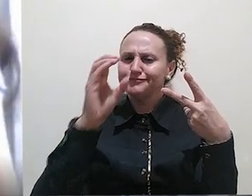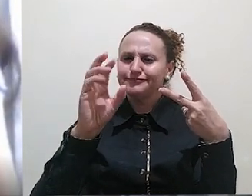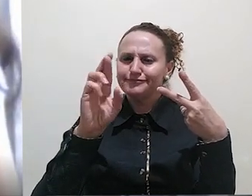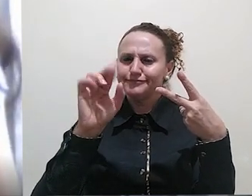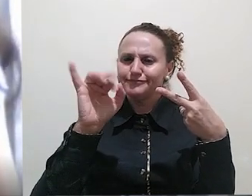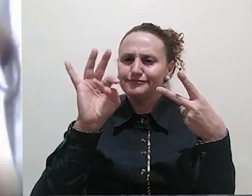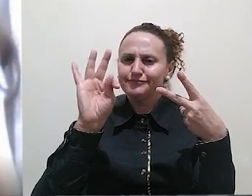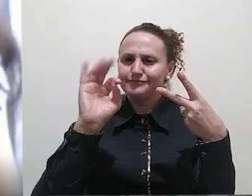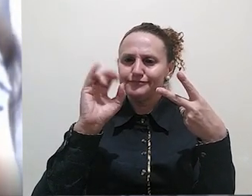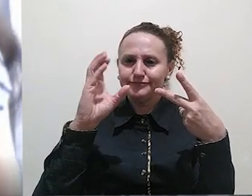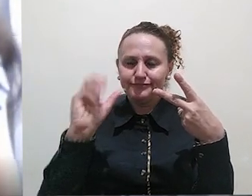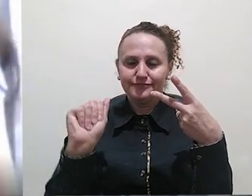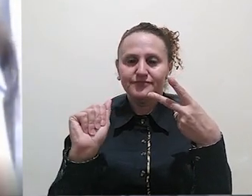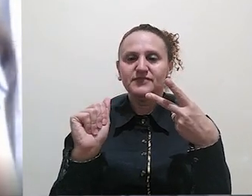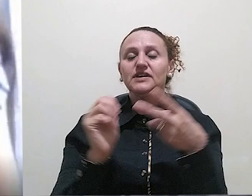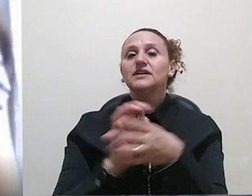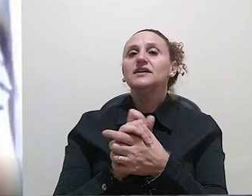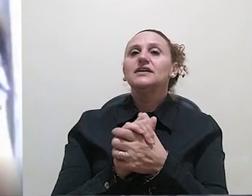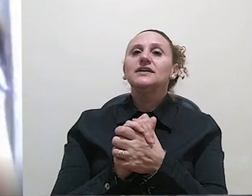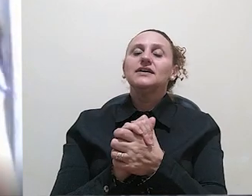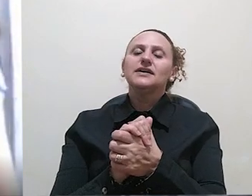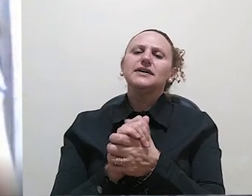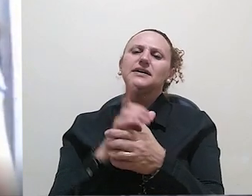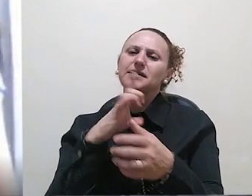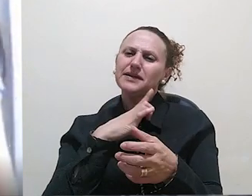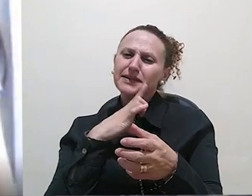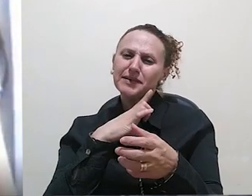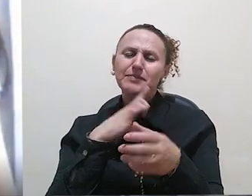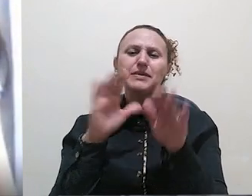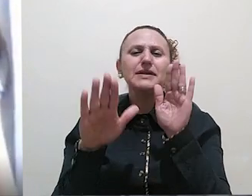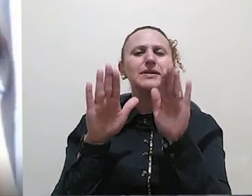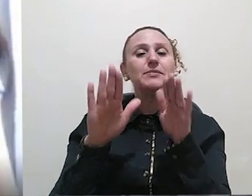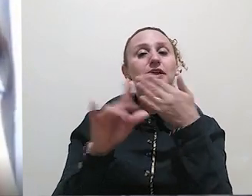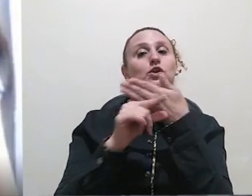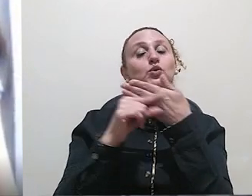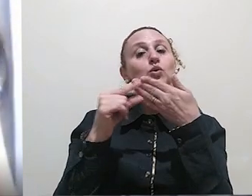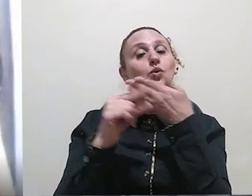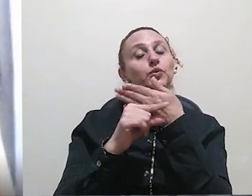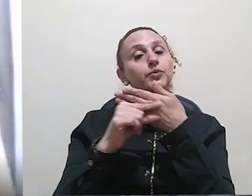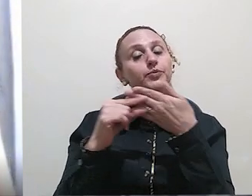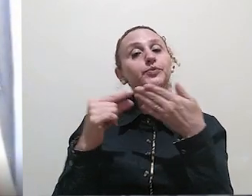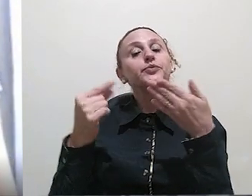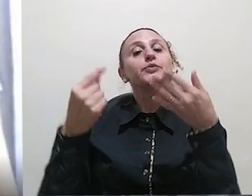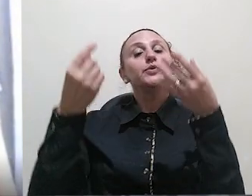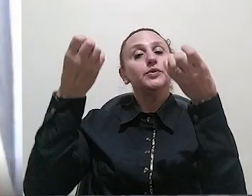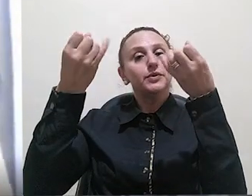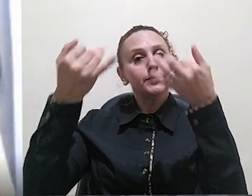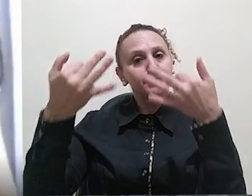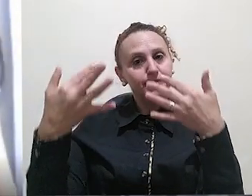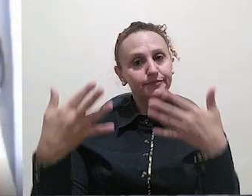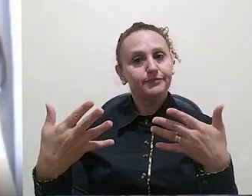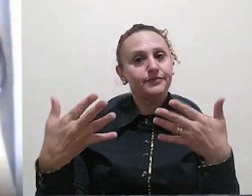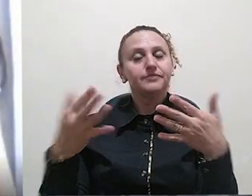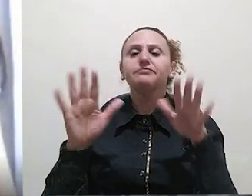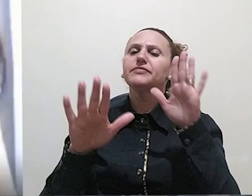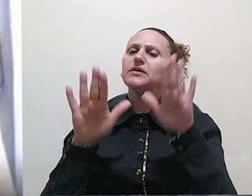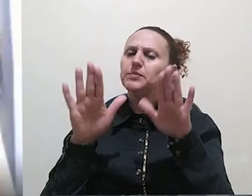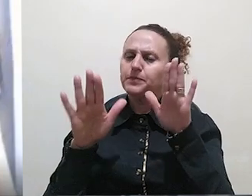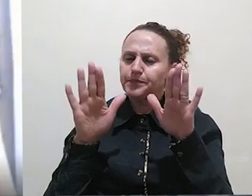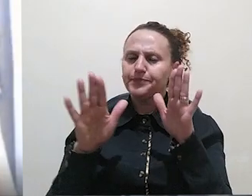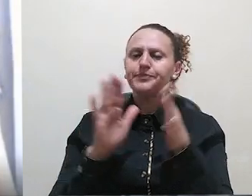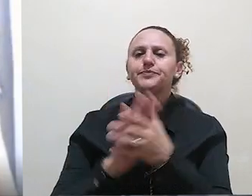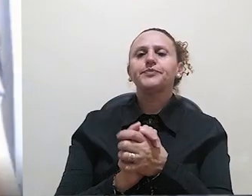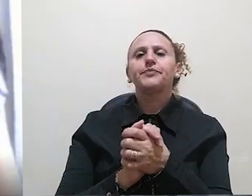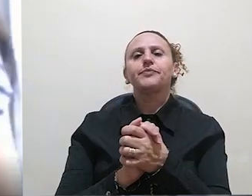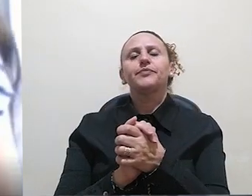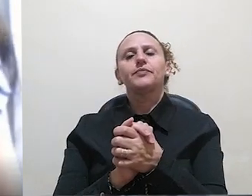resenha também como resumo crítico, vai depender do autor que a gente está utilizando. Então como